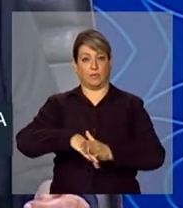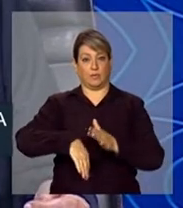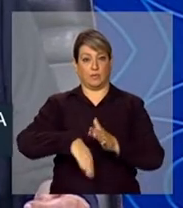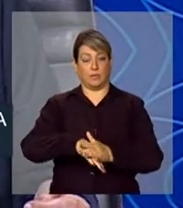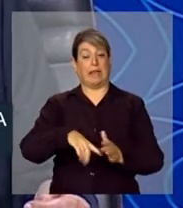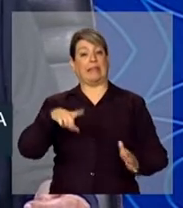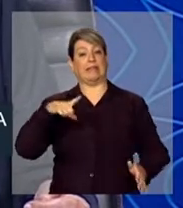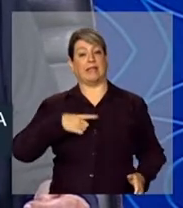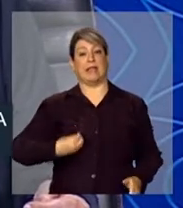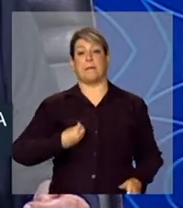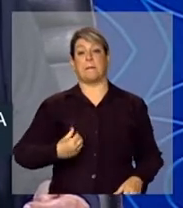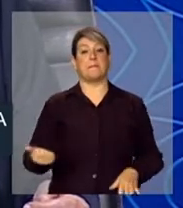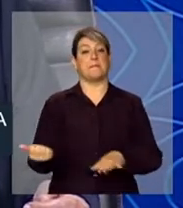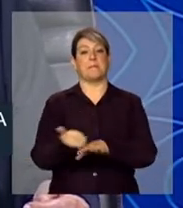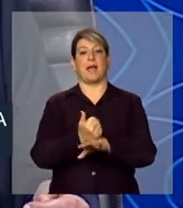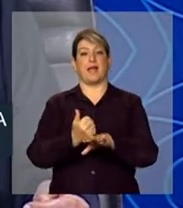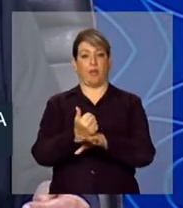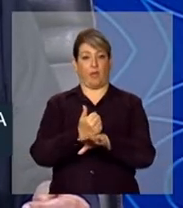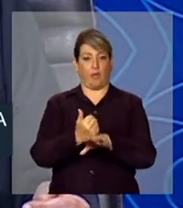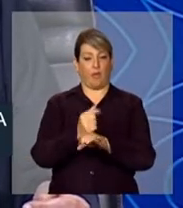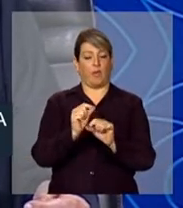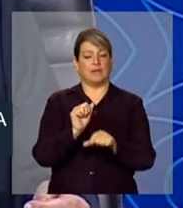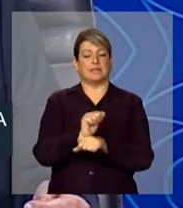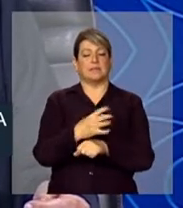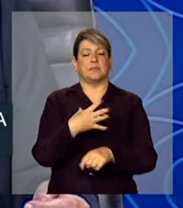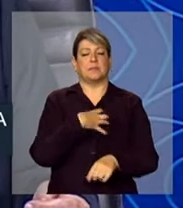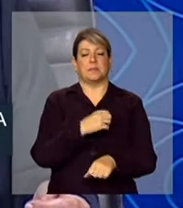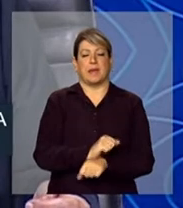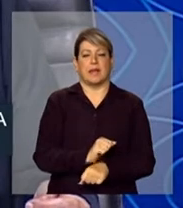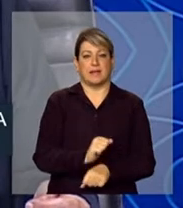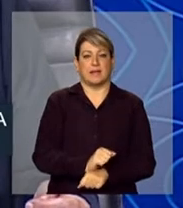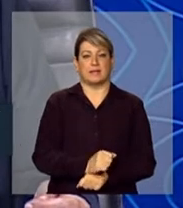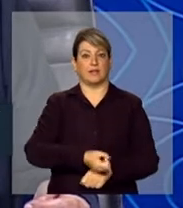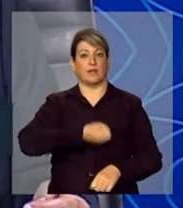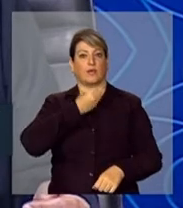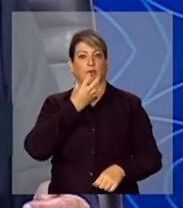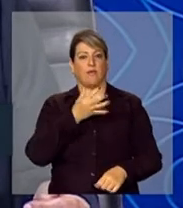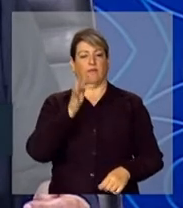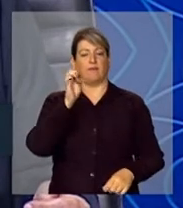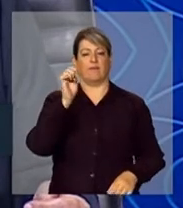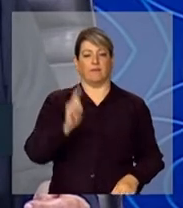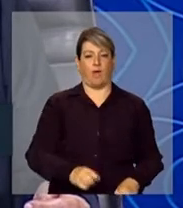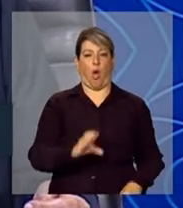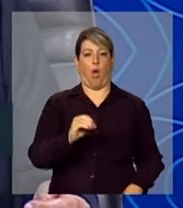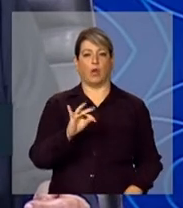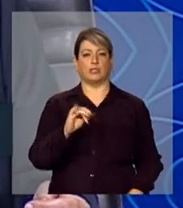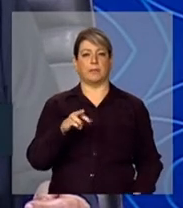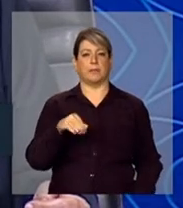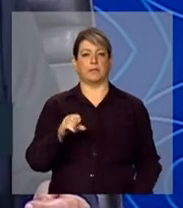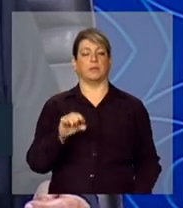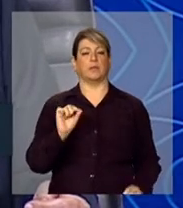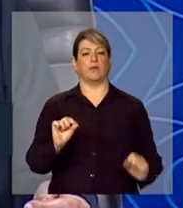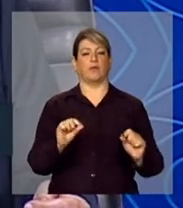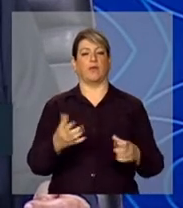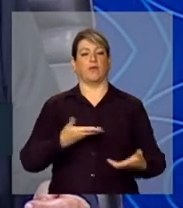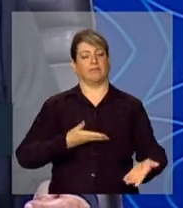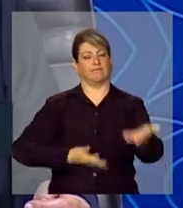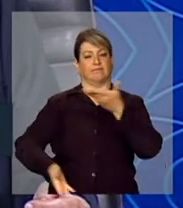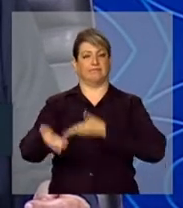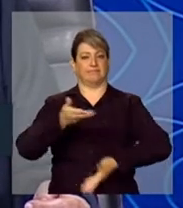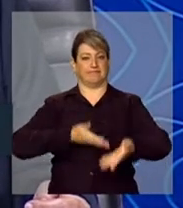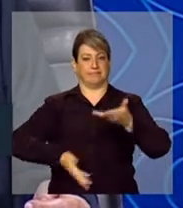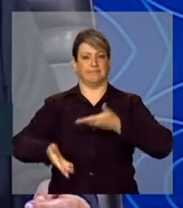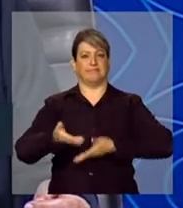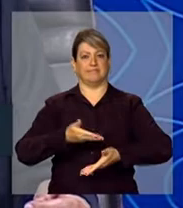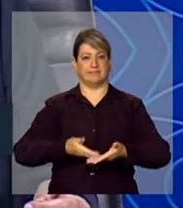melhor, que é esperança, otimismo e confraternização. Futebol